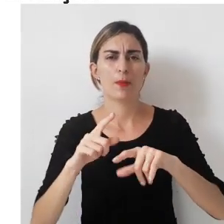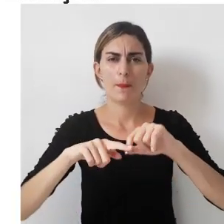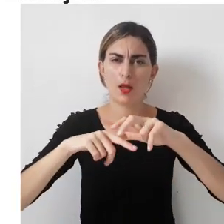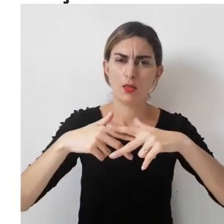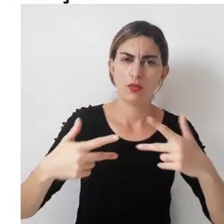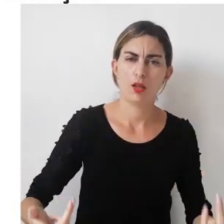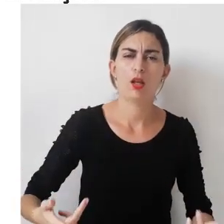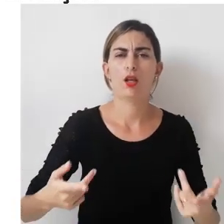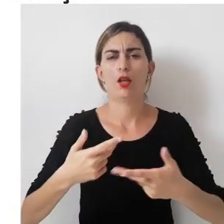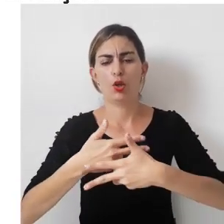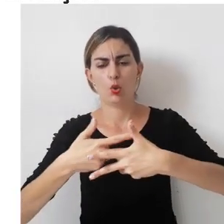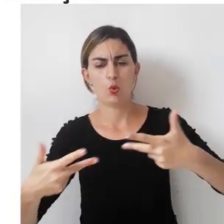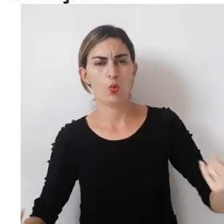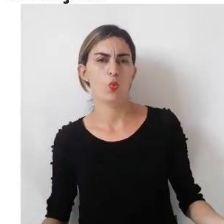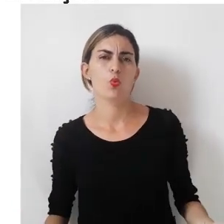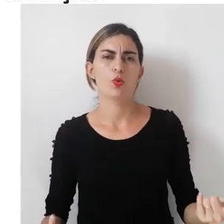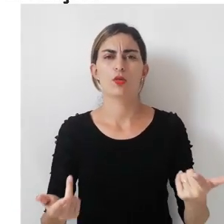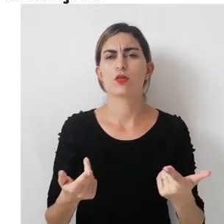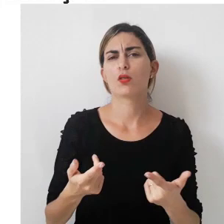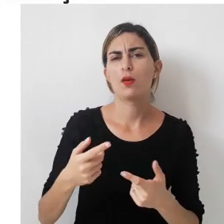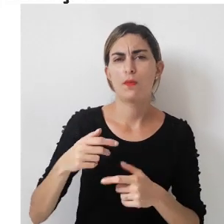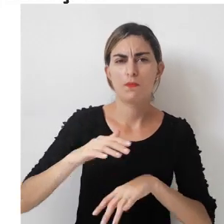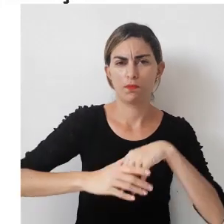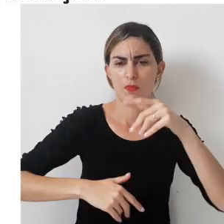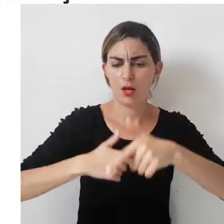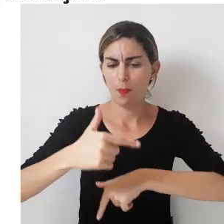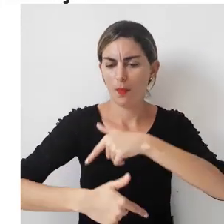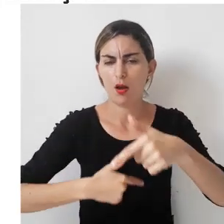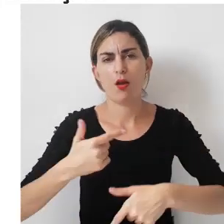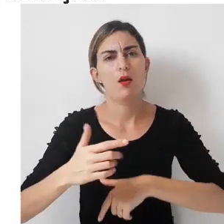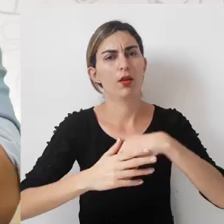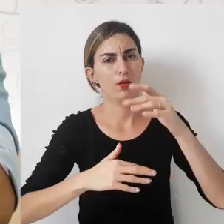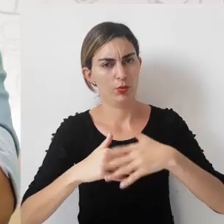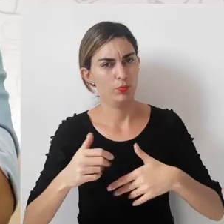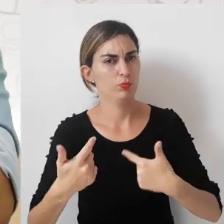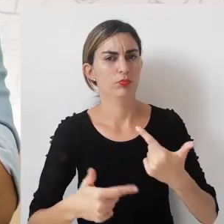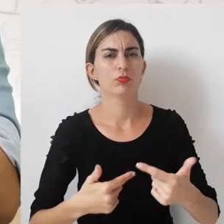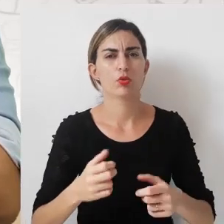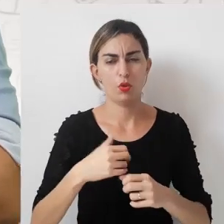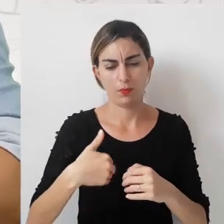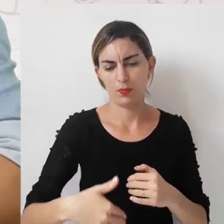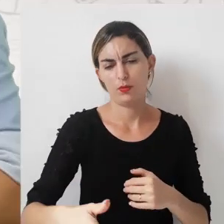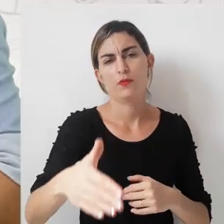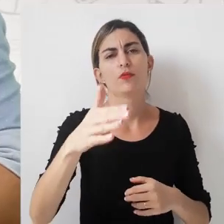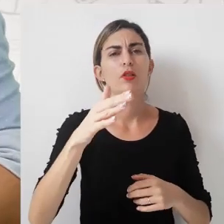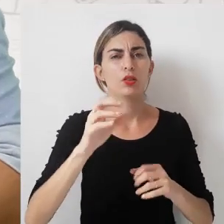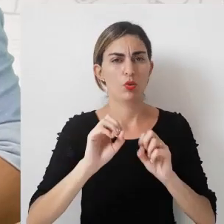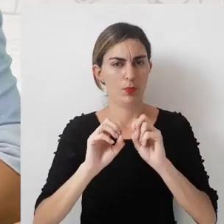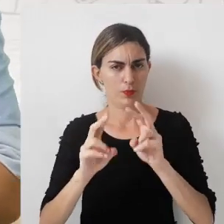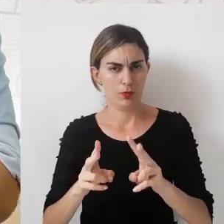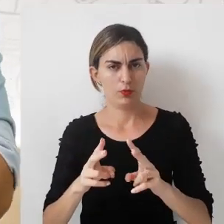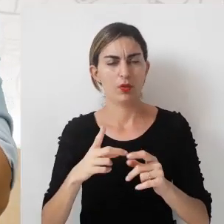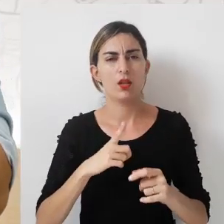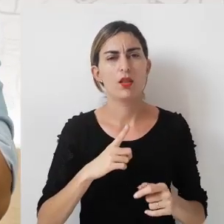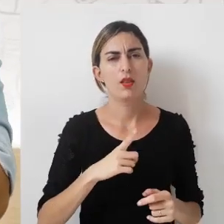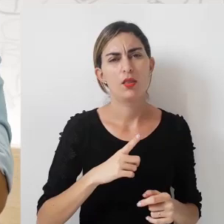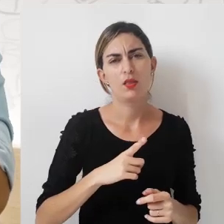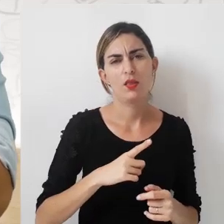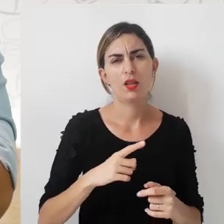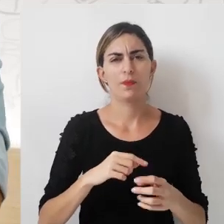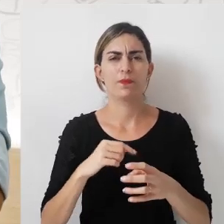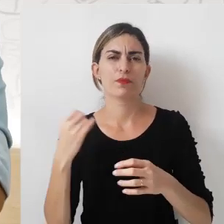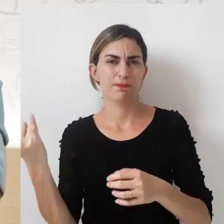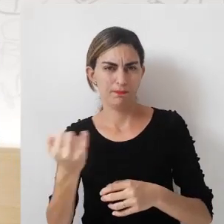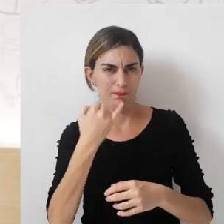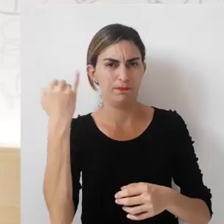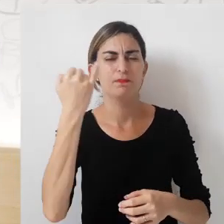termos de matéria-prima, produtos, mercadorias, mão de obra e serviço. Tá ok? E mais à frente, nós temos um item